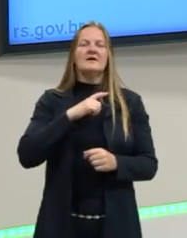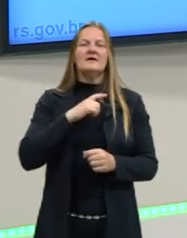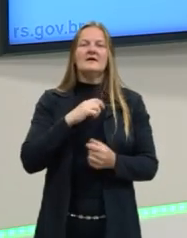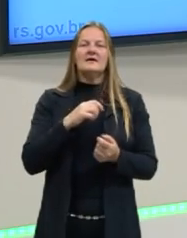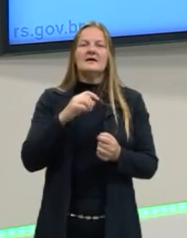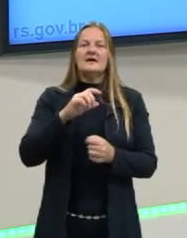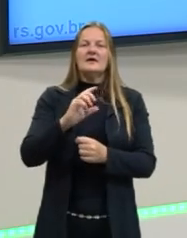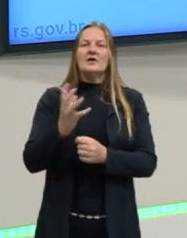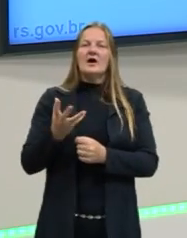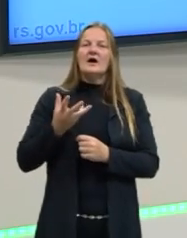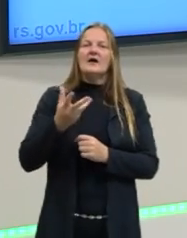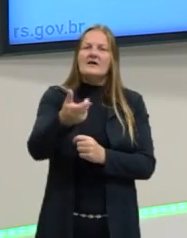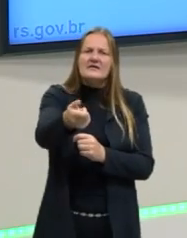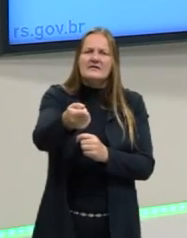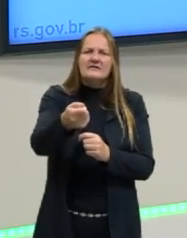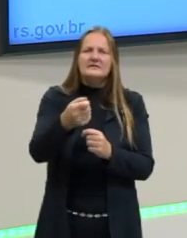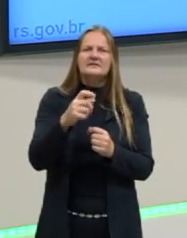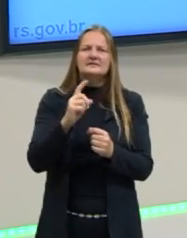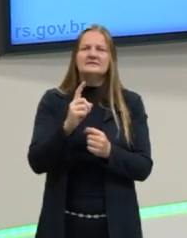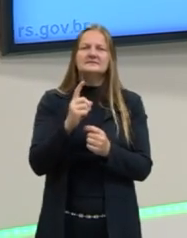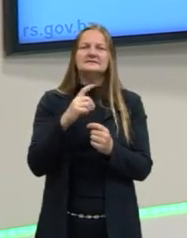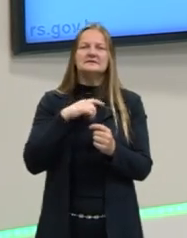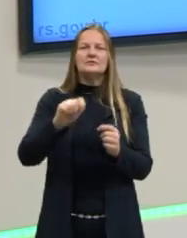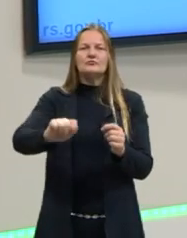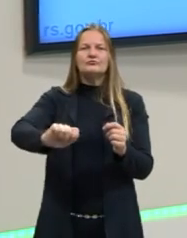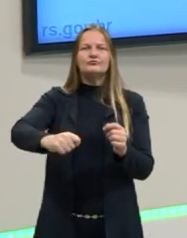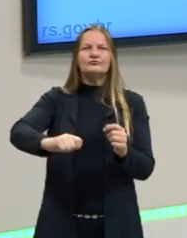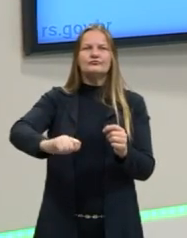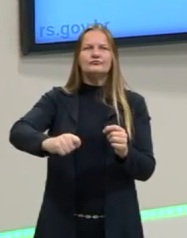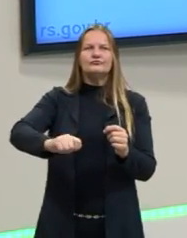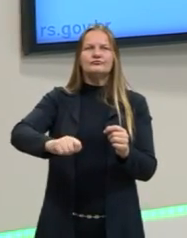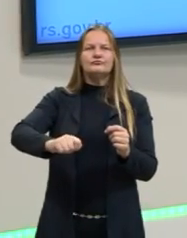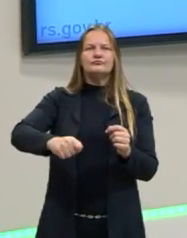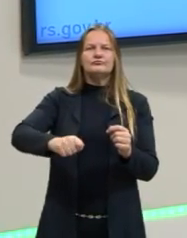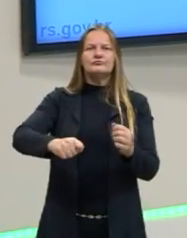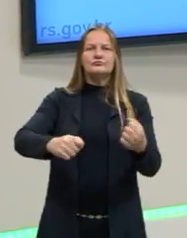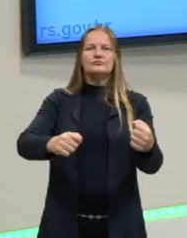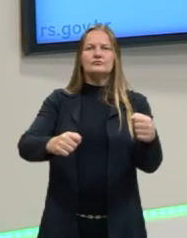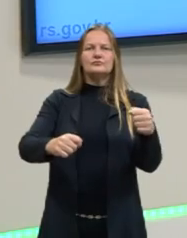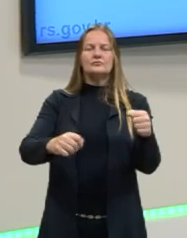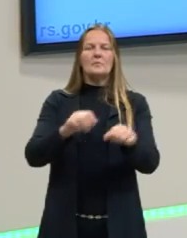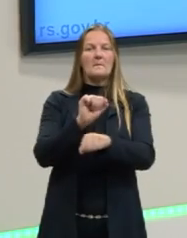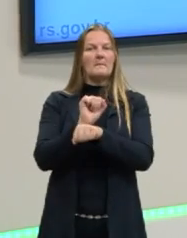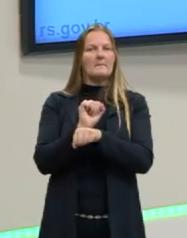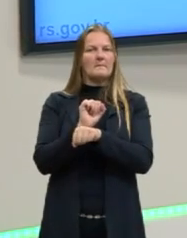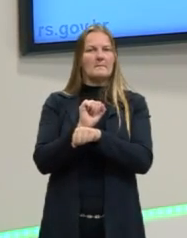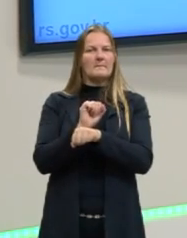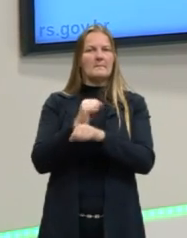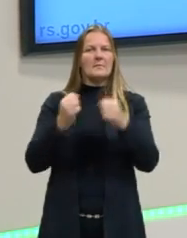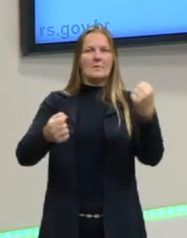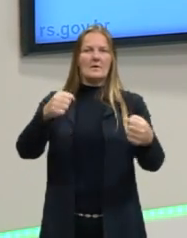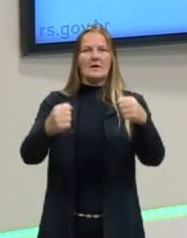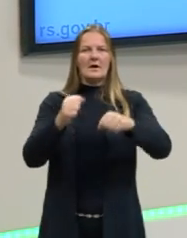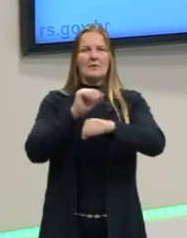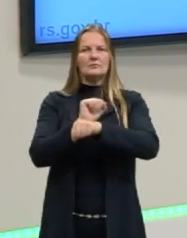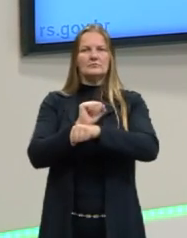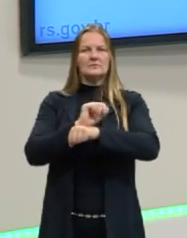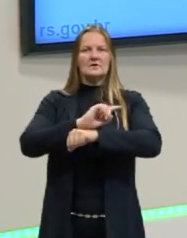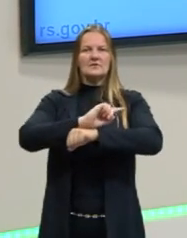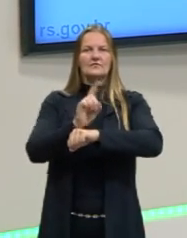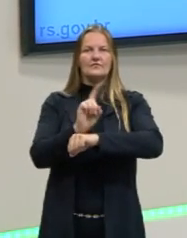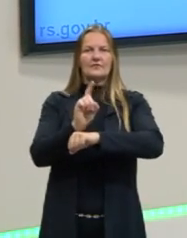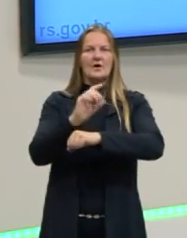em si, geralmente, quando a gente liga o carro, o que a gente está fazendo? O carro está parado. Velocidade